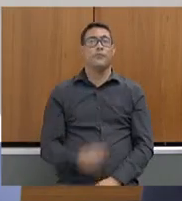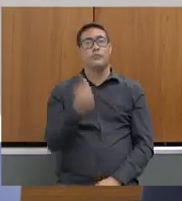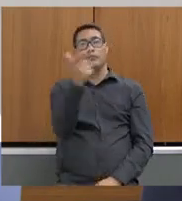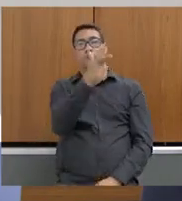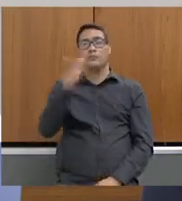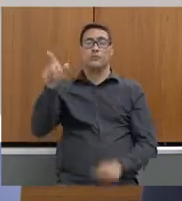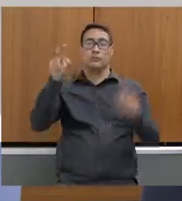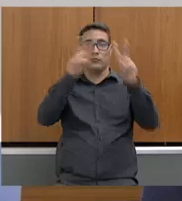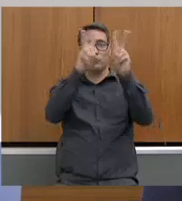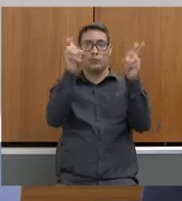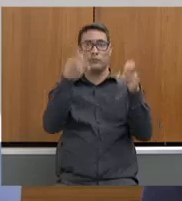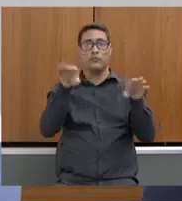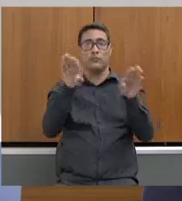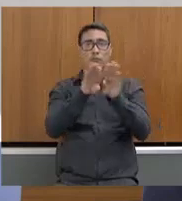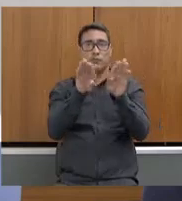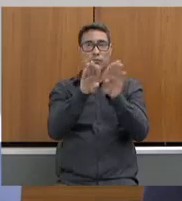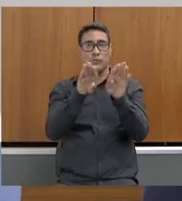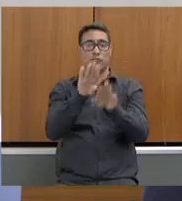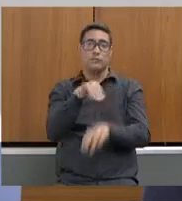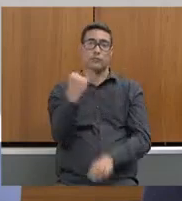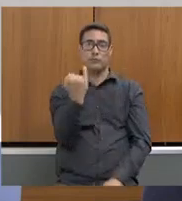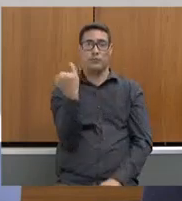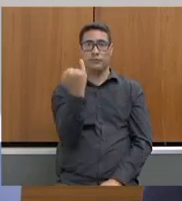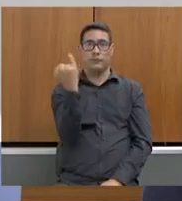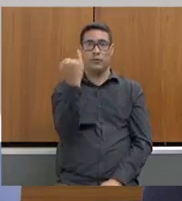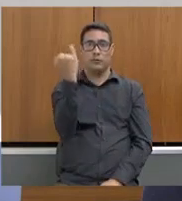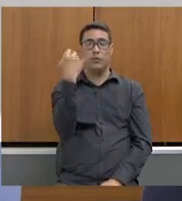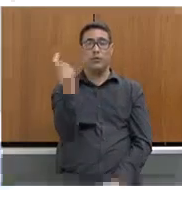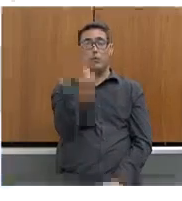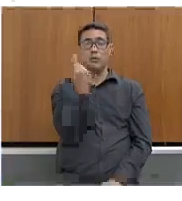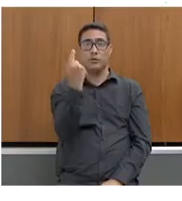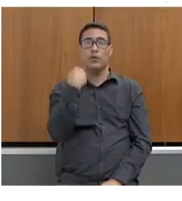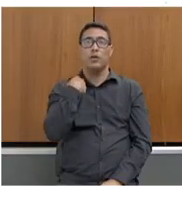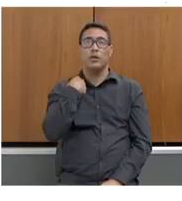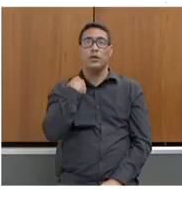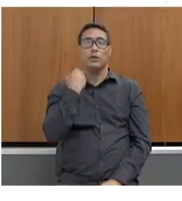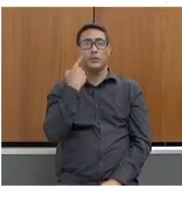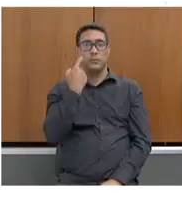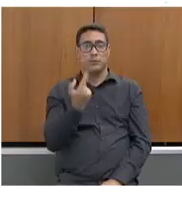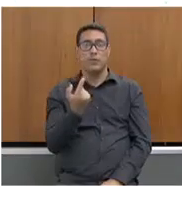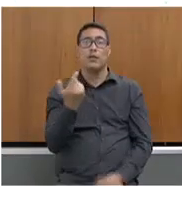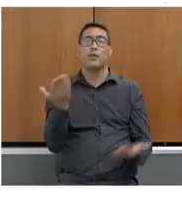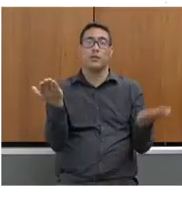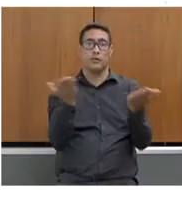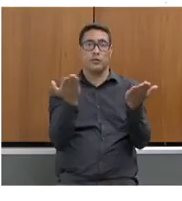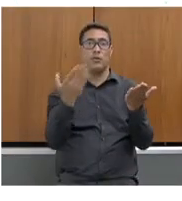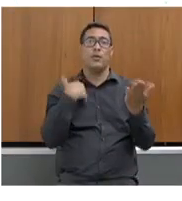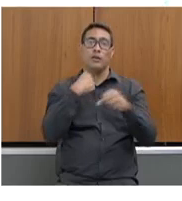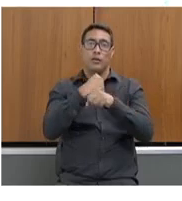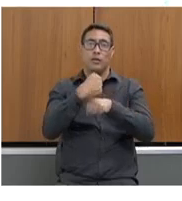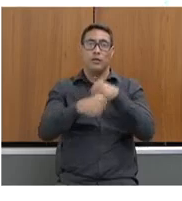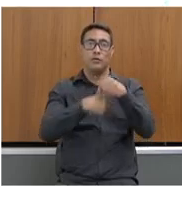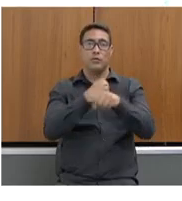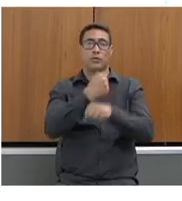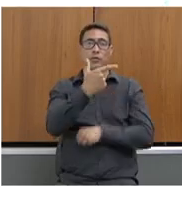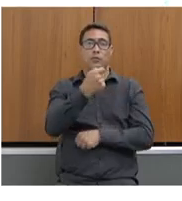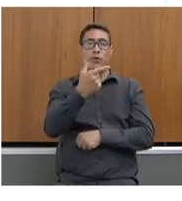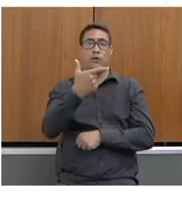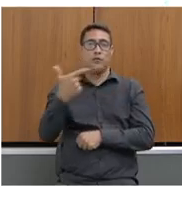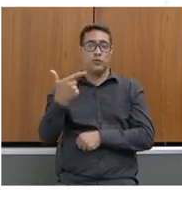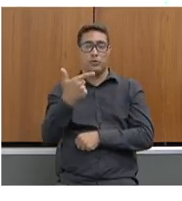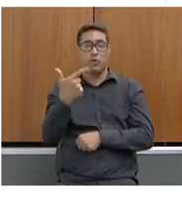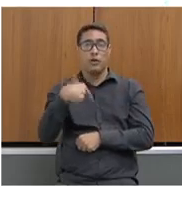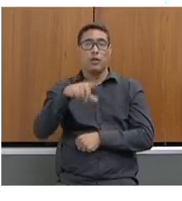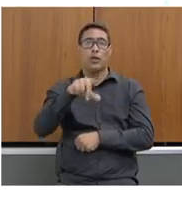tema também importante que nós reforçamos esse ano de 2022 é o Programa de